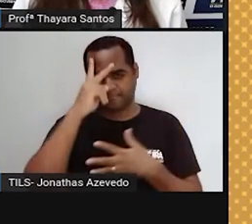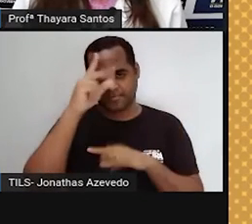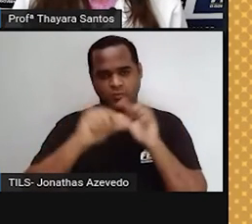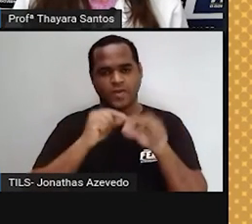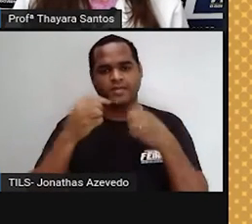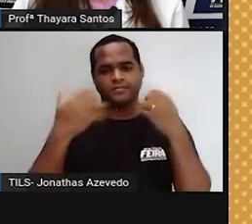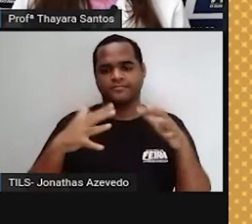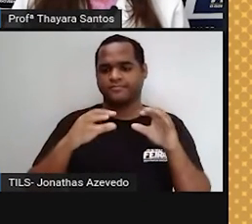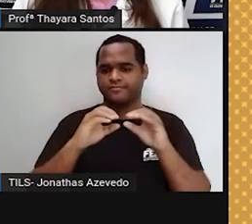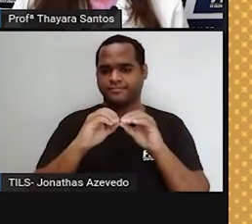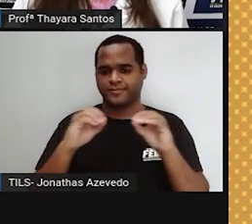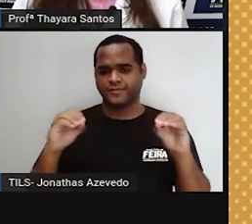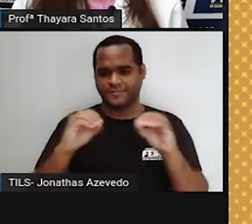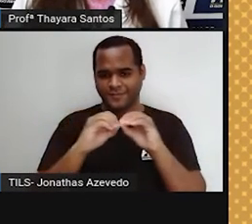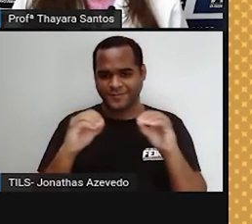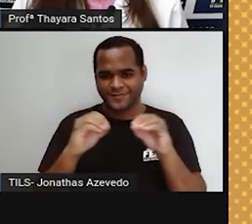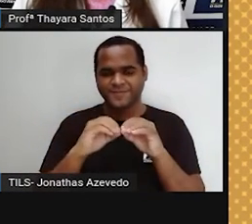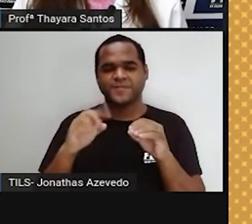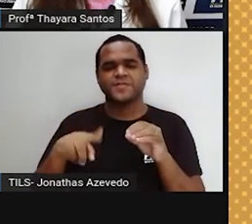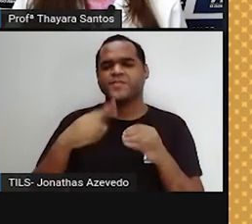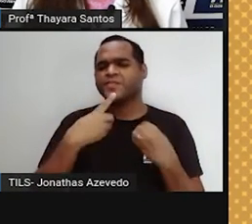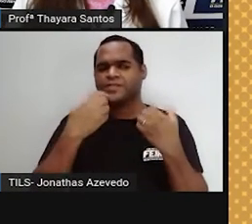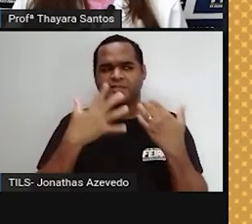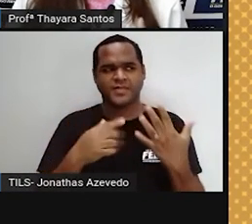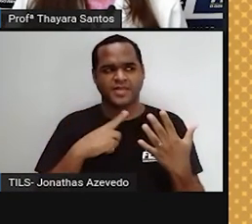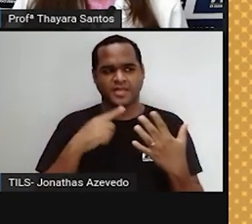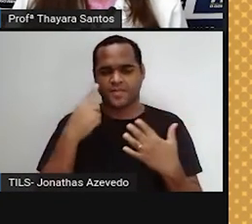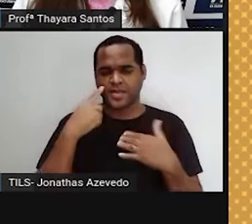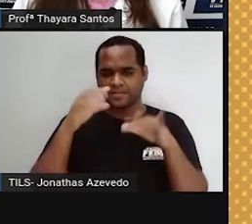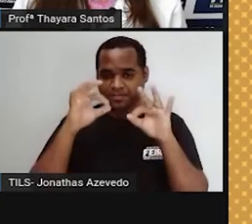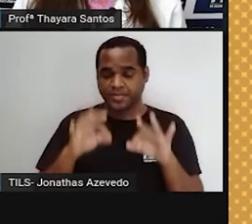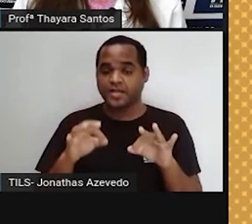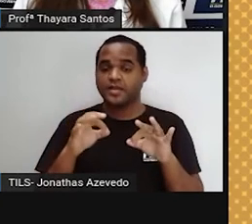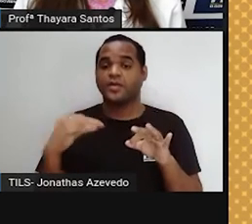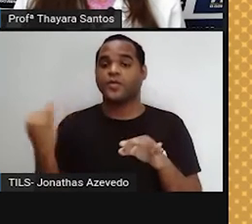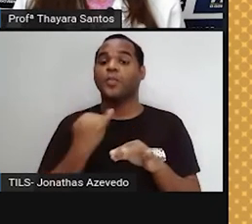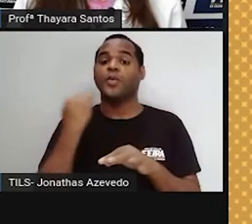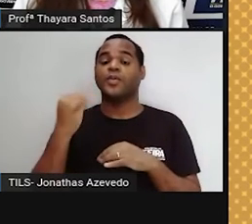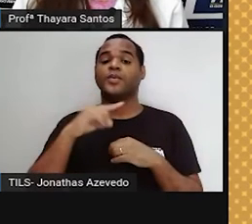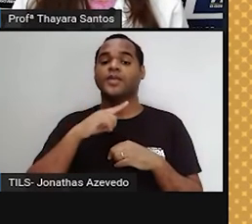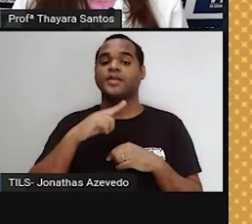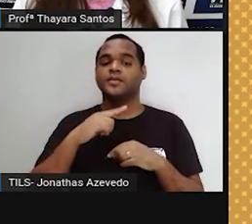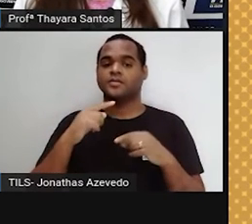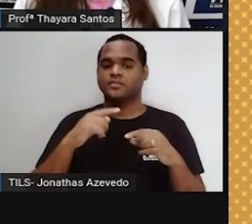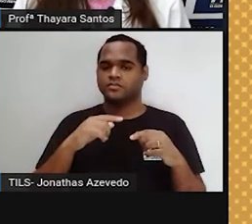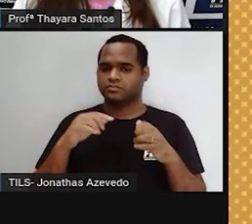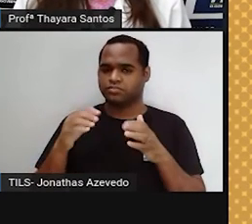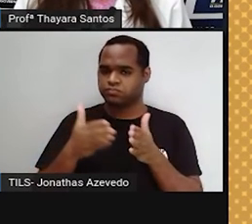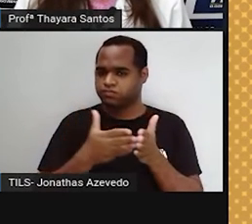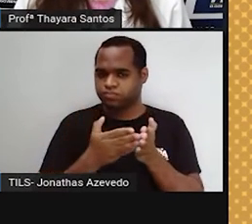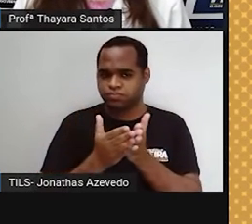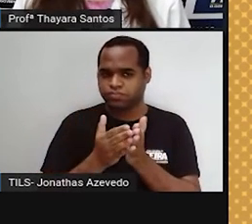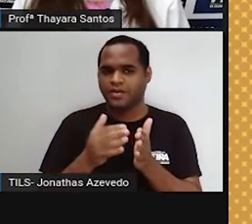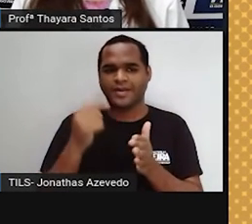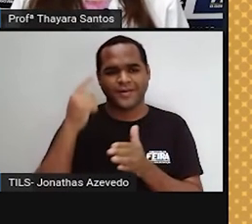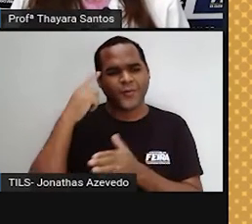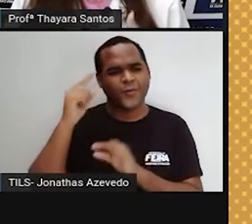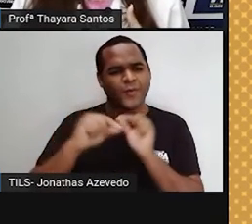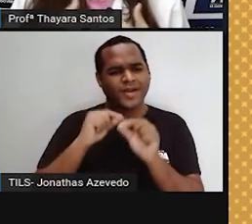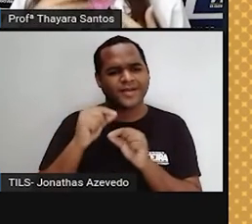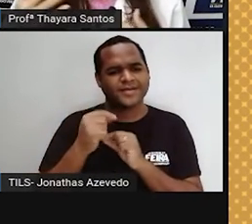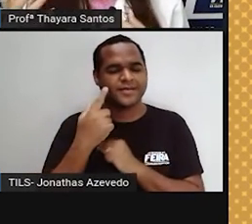constelações. Essas constelações também desempenharam um importante papel durante as navegações, porque naquela época não tinha GPS.